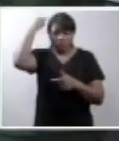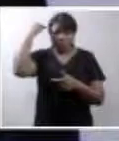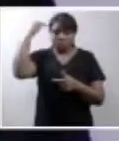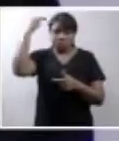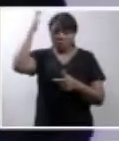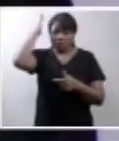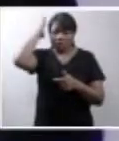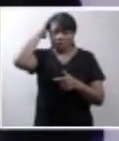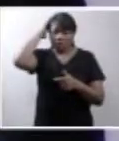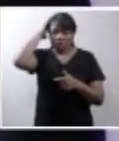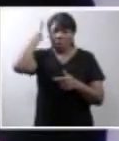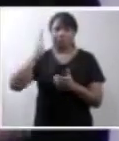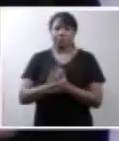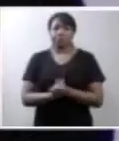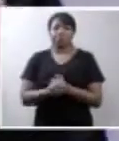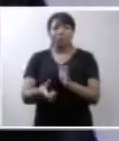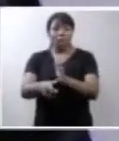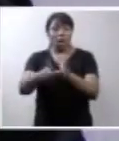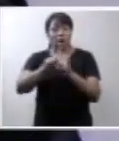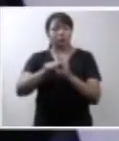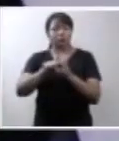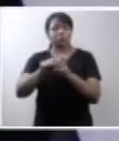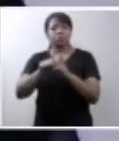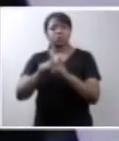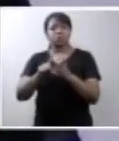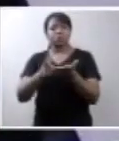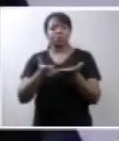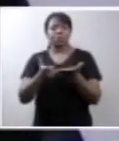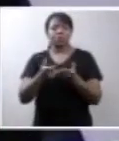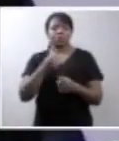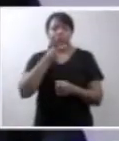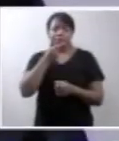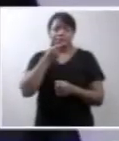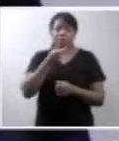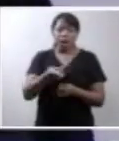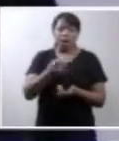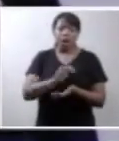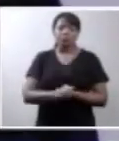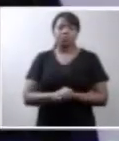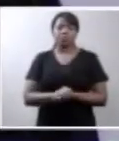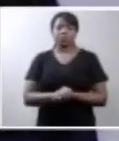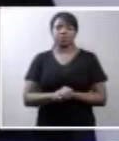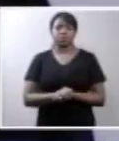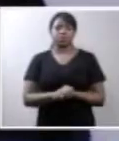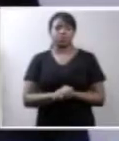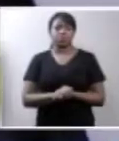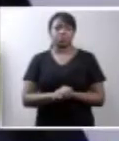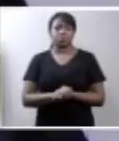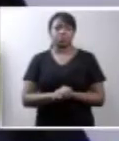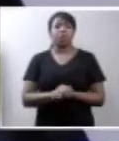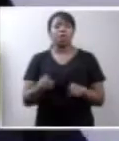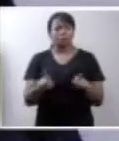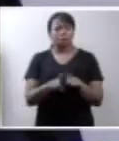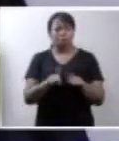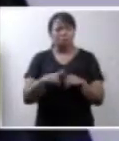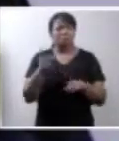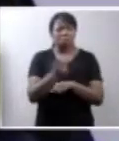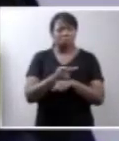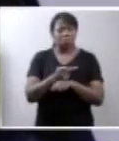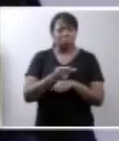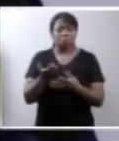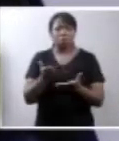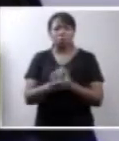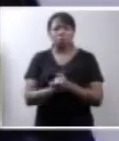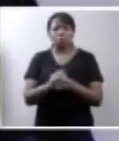Antes de passarmos a busca de